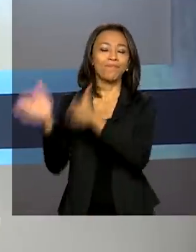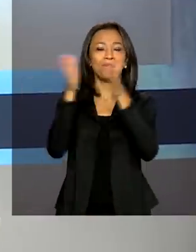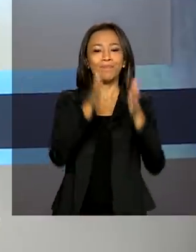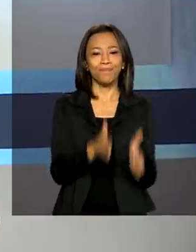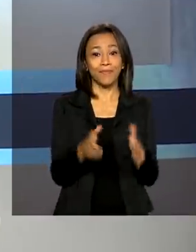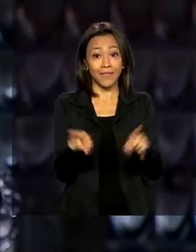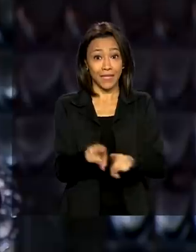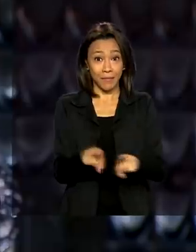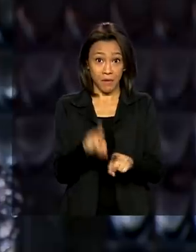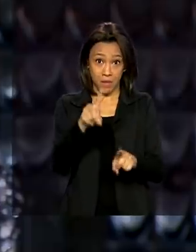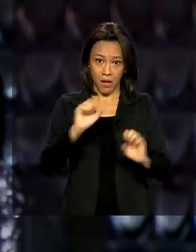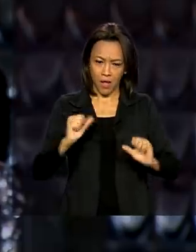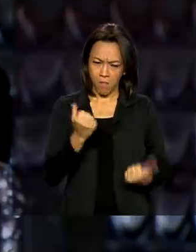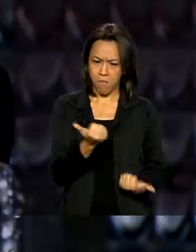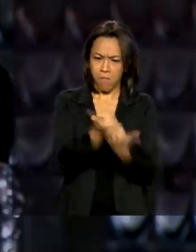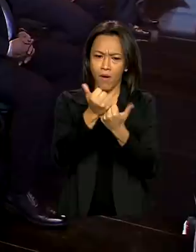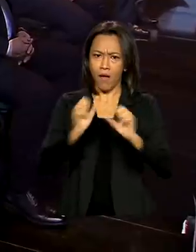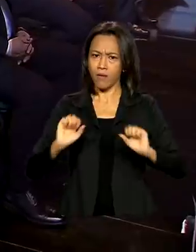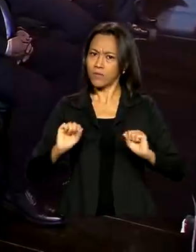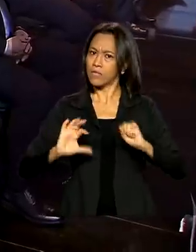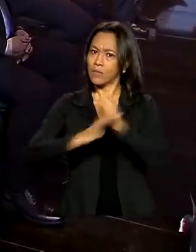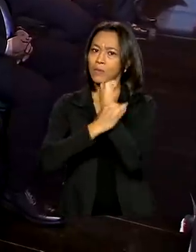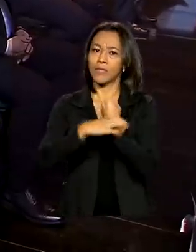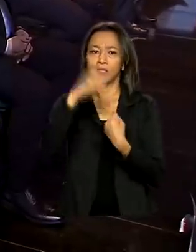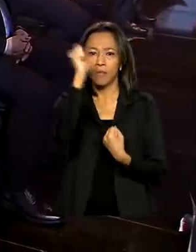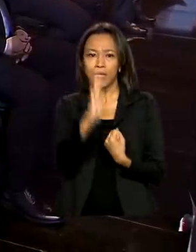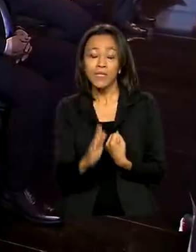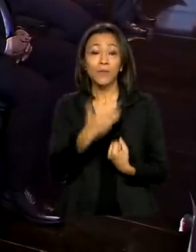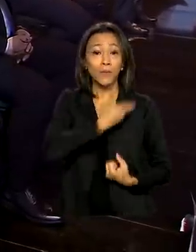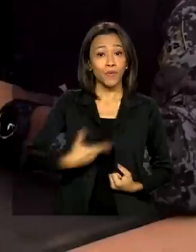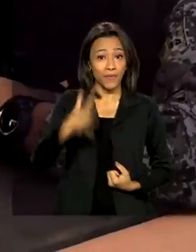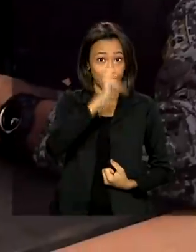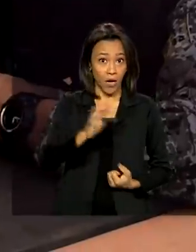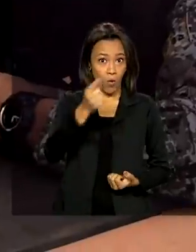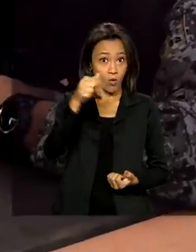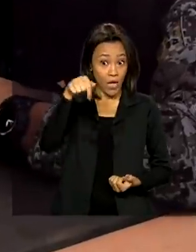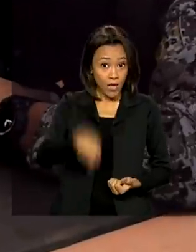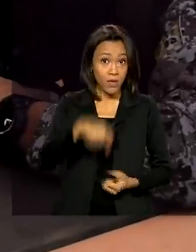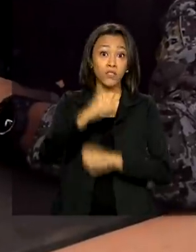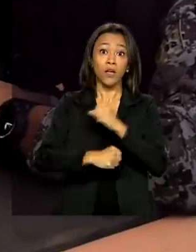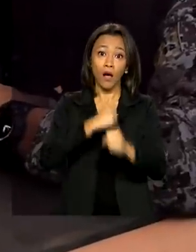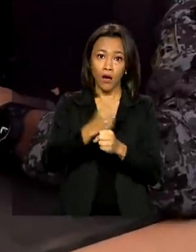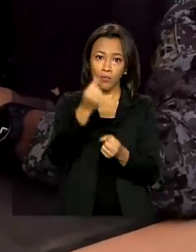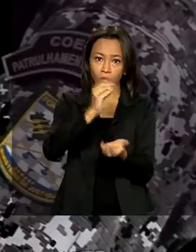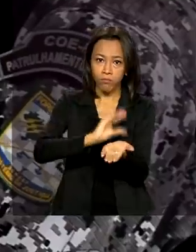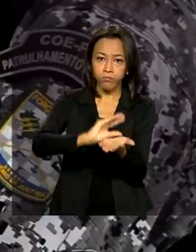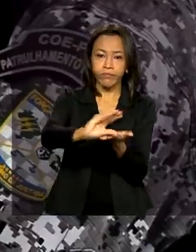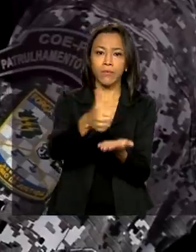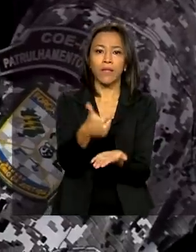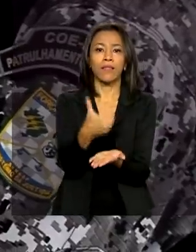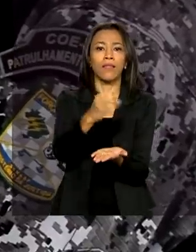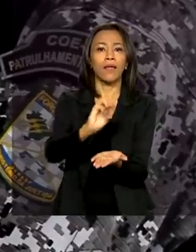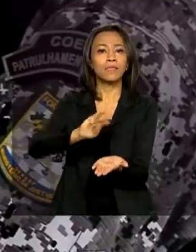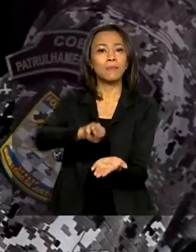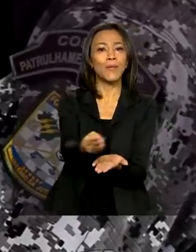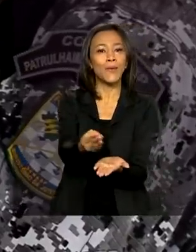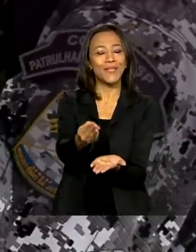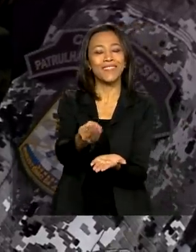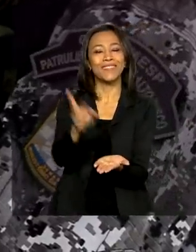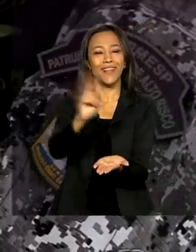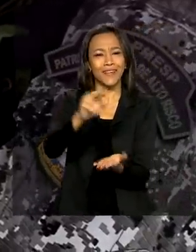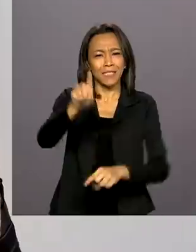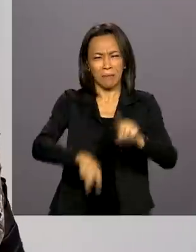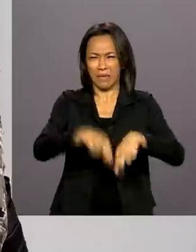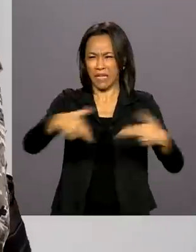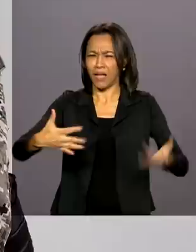também, para reforçar a segurança no país, o governo federal investiu só neste ano 10 milhões de reais em equipamentos